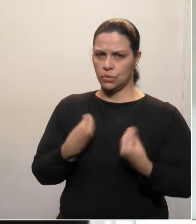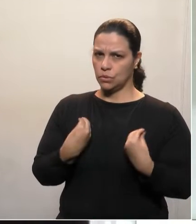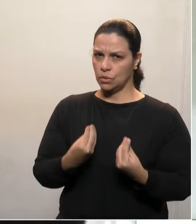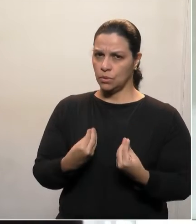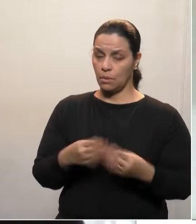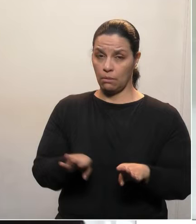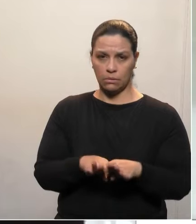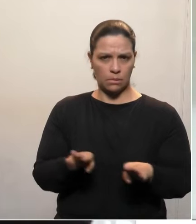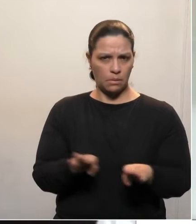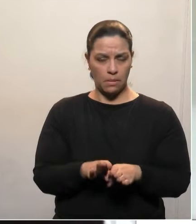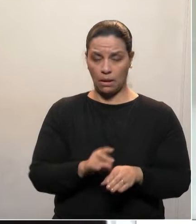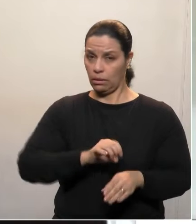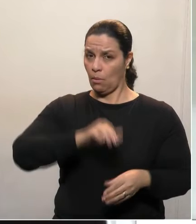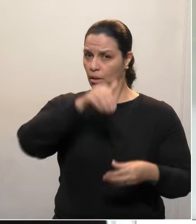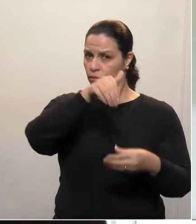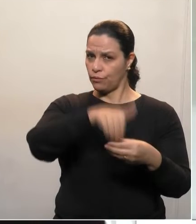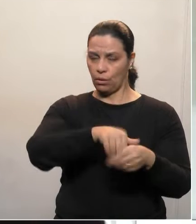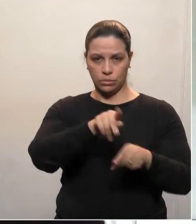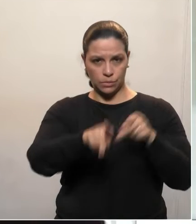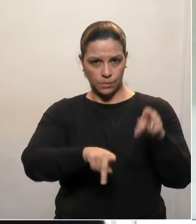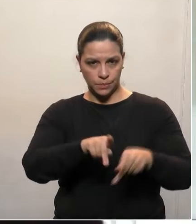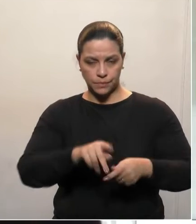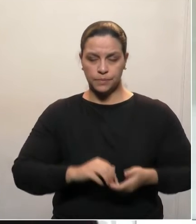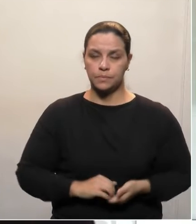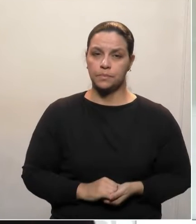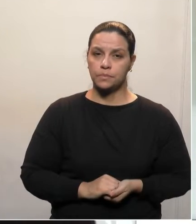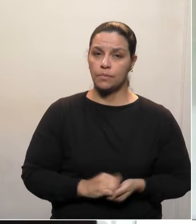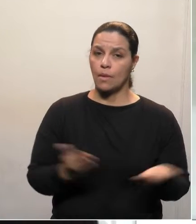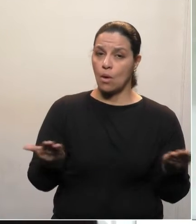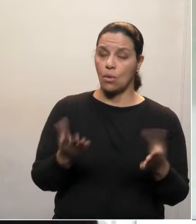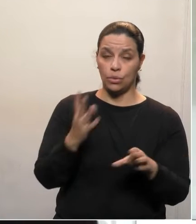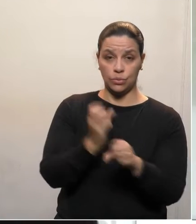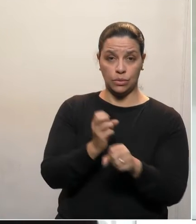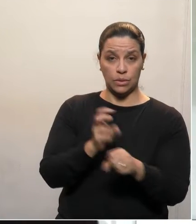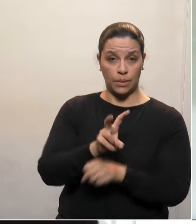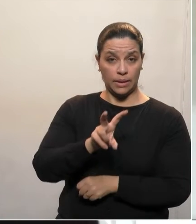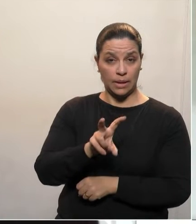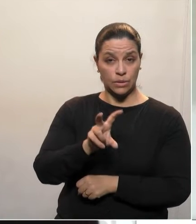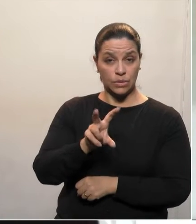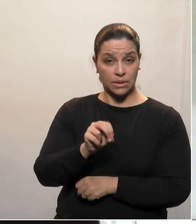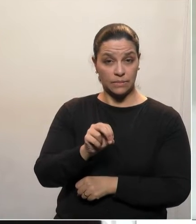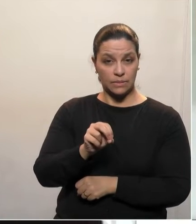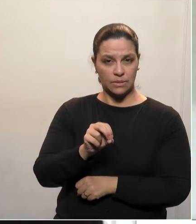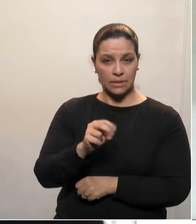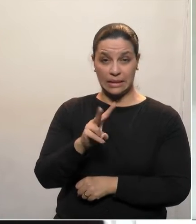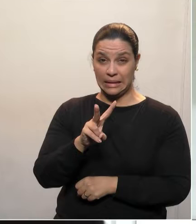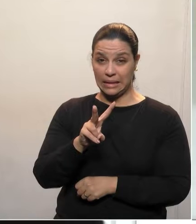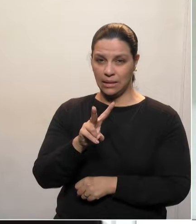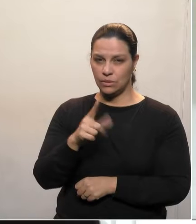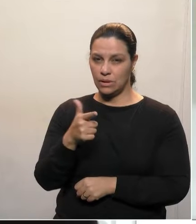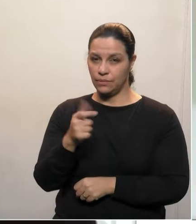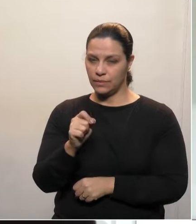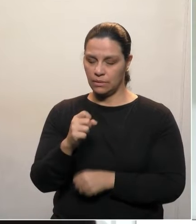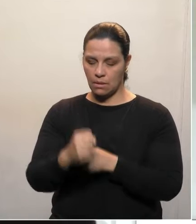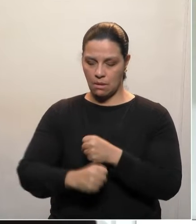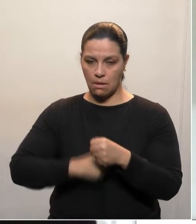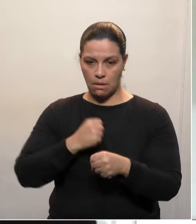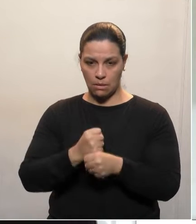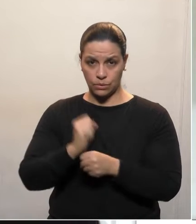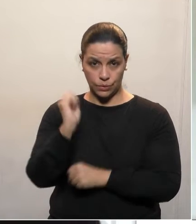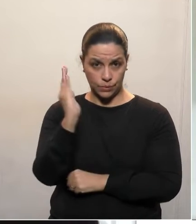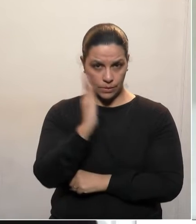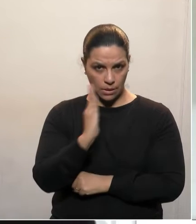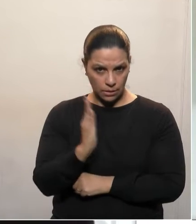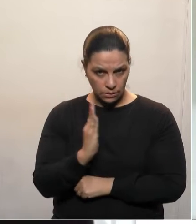sem o voto do povo. Nos 520 anos do Brasil, tivemos